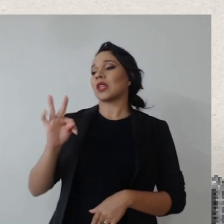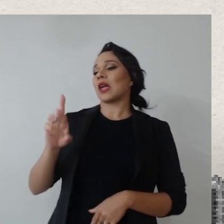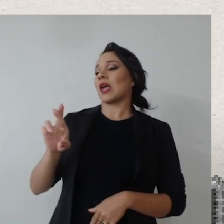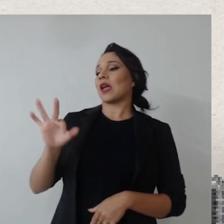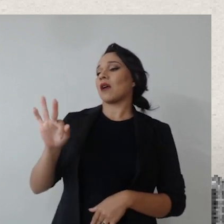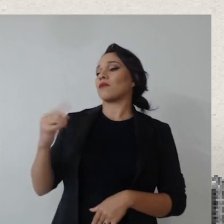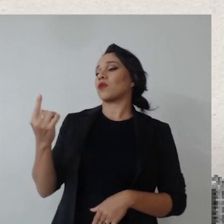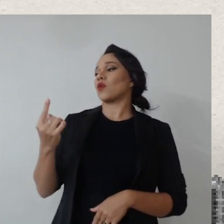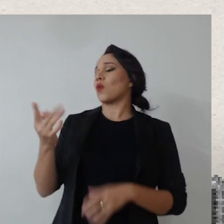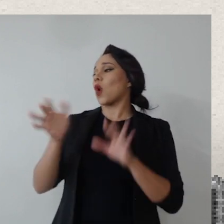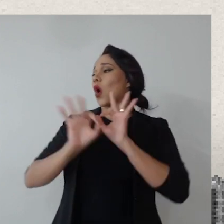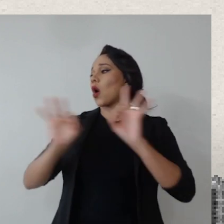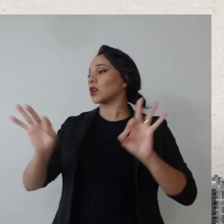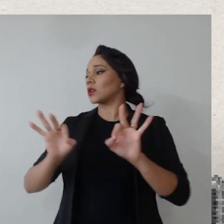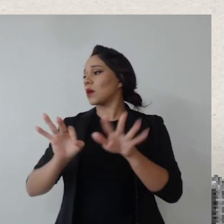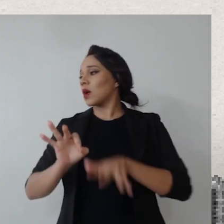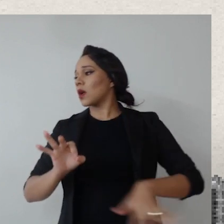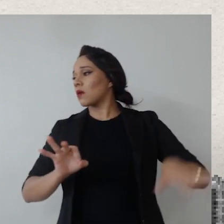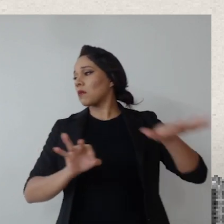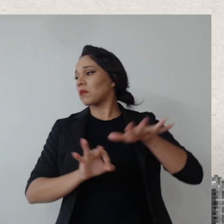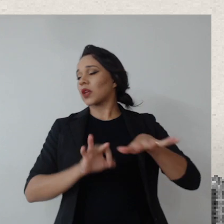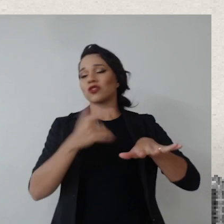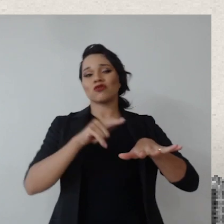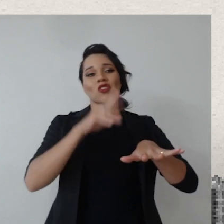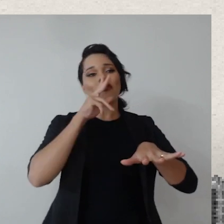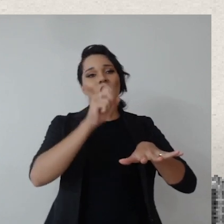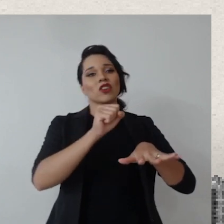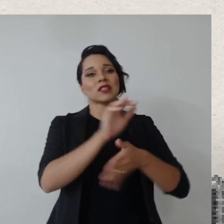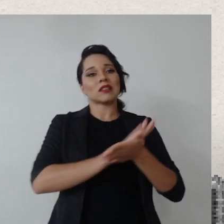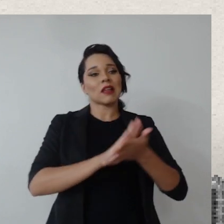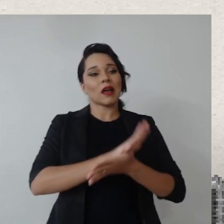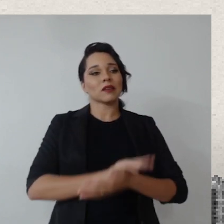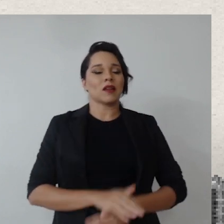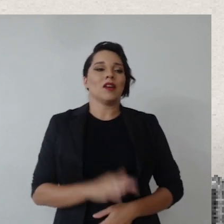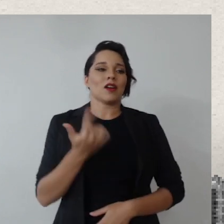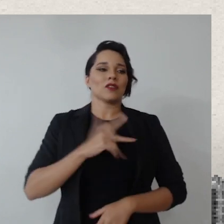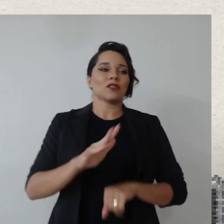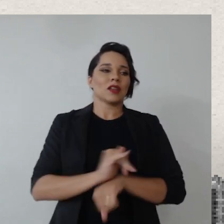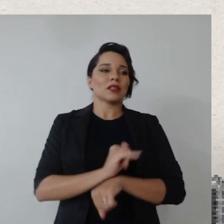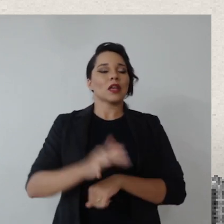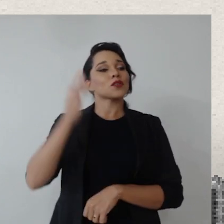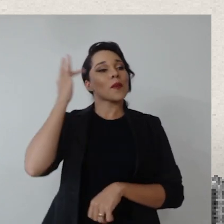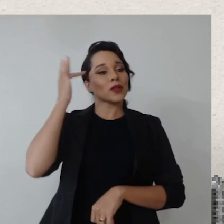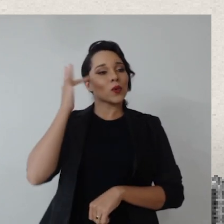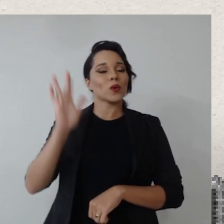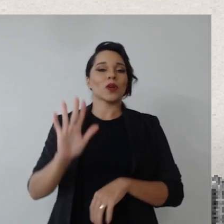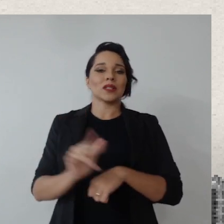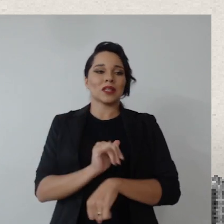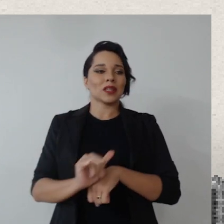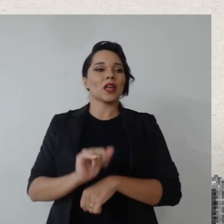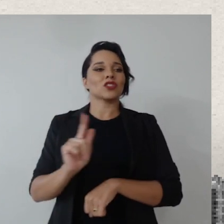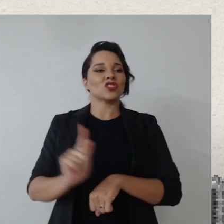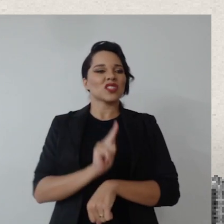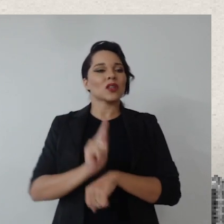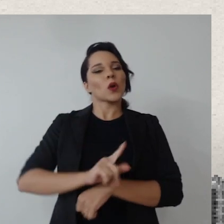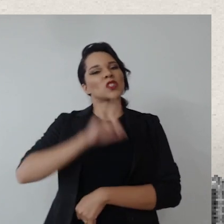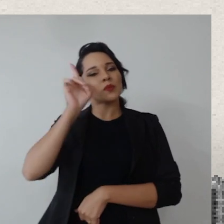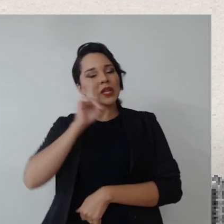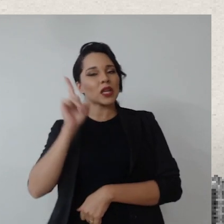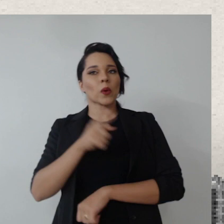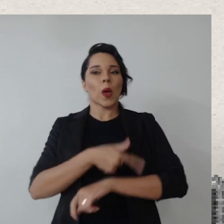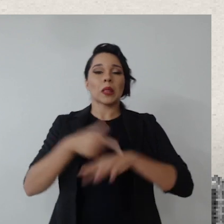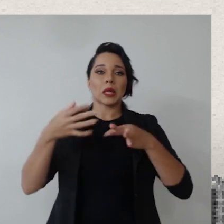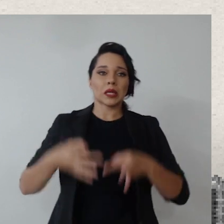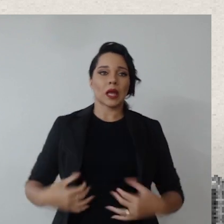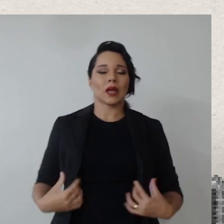TRF1, e a gente ter um ambiente de governança não fortalecido, porque a gente não tem os instrumentos maduros de governança, gestão de riscos, plano de